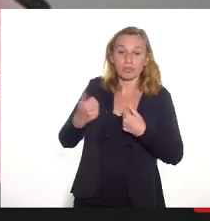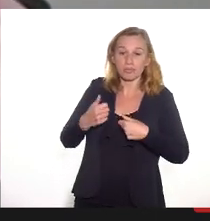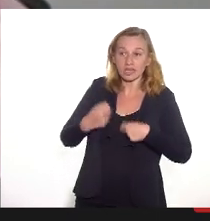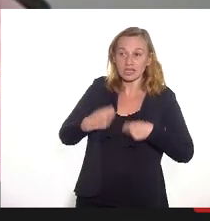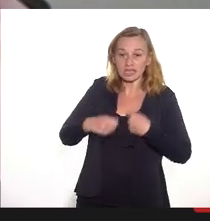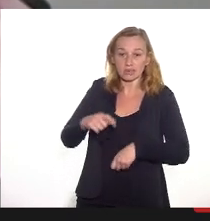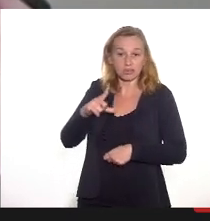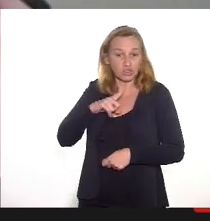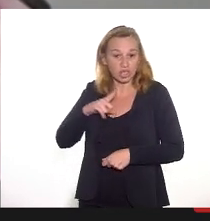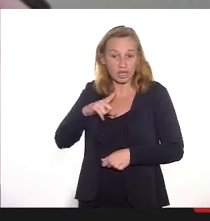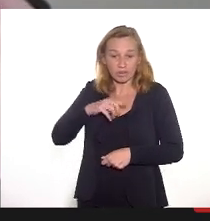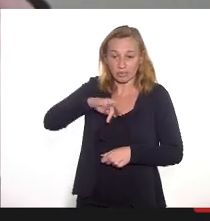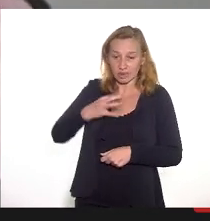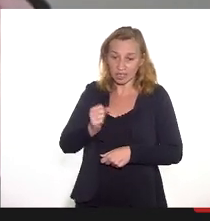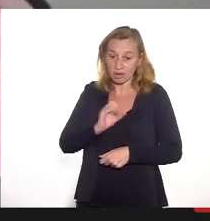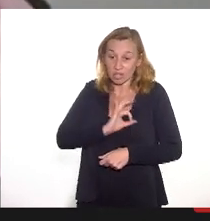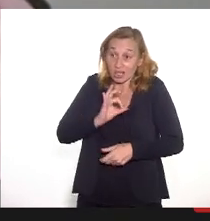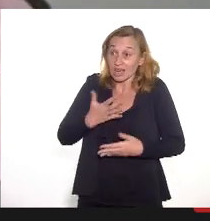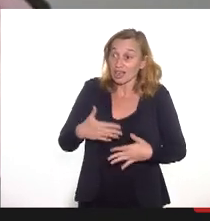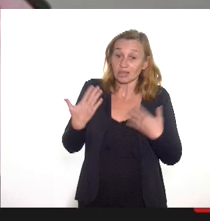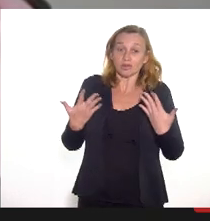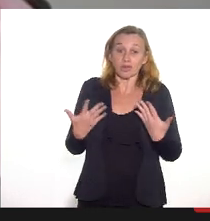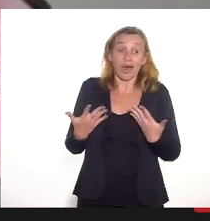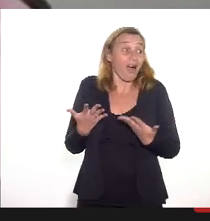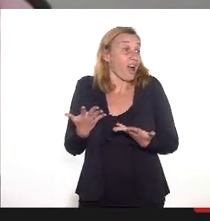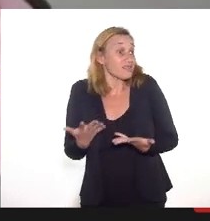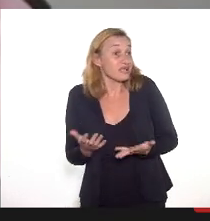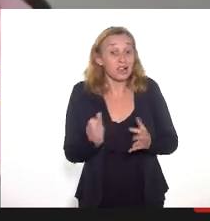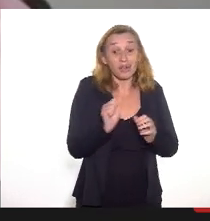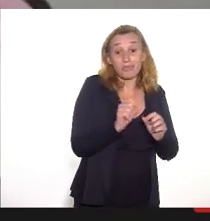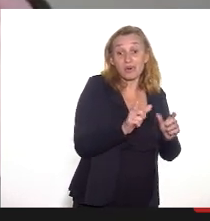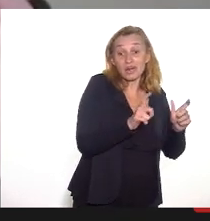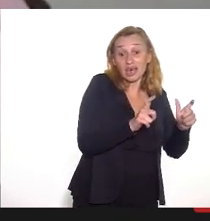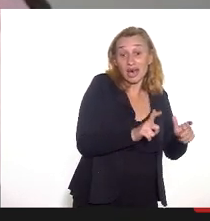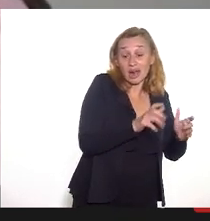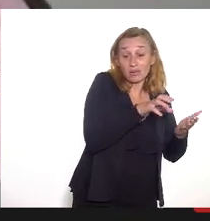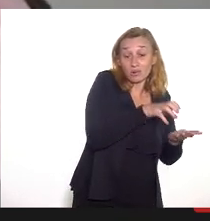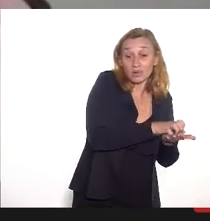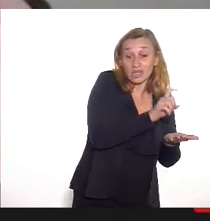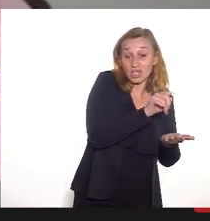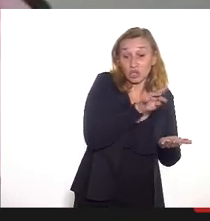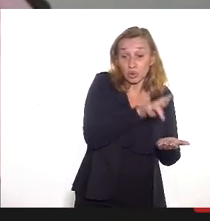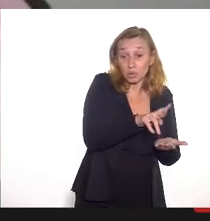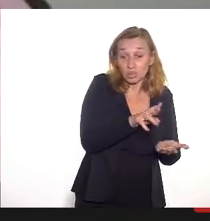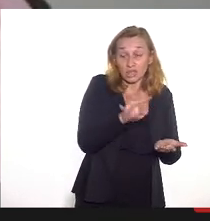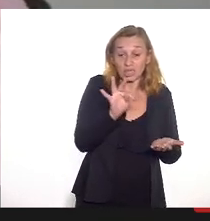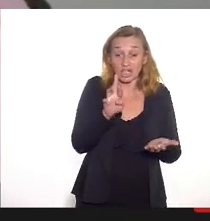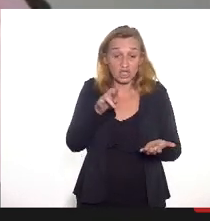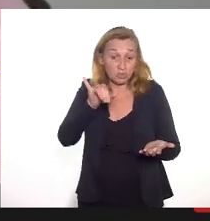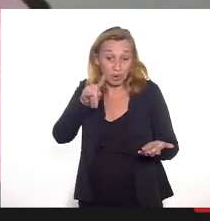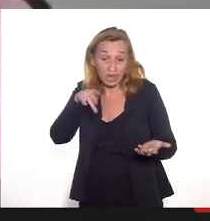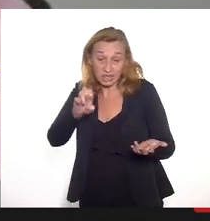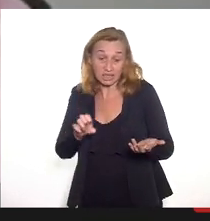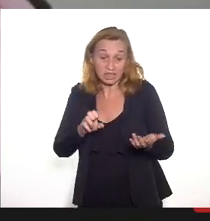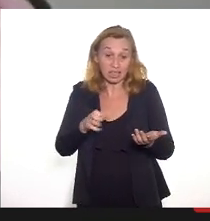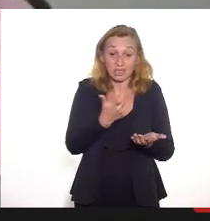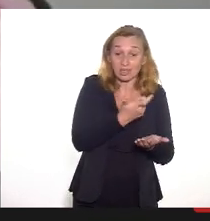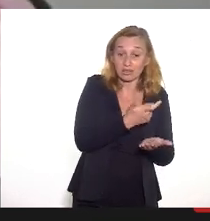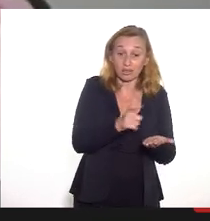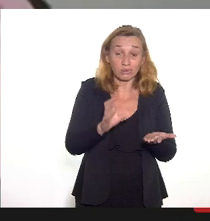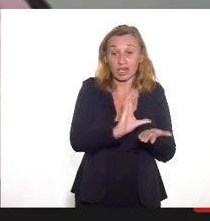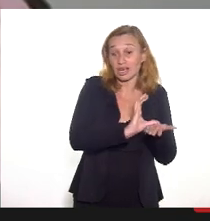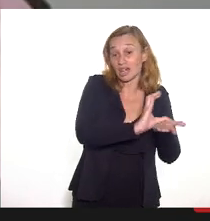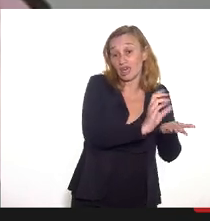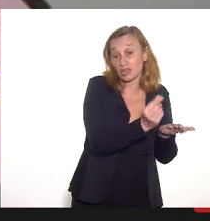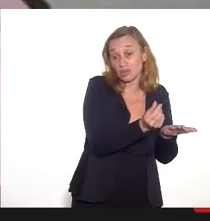aquela surpresinha. Não, é porque o setor de transplante não recebeu recurso, por isso que não está atendendo, tem que